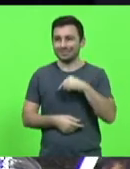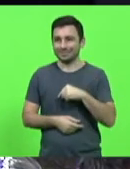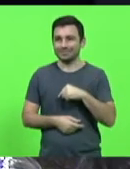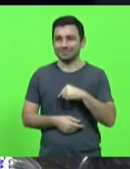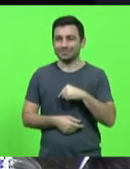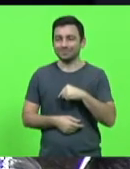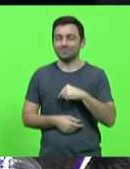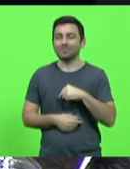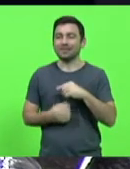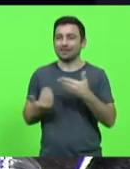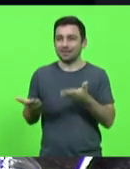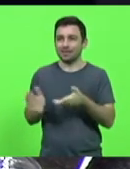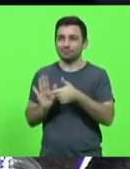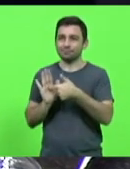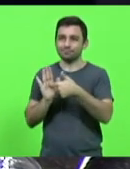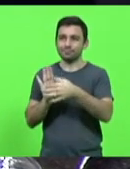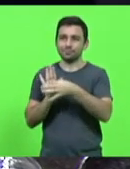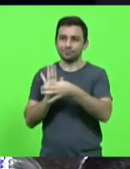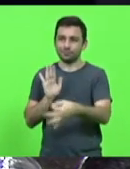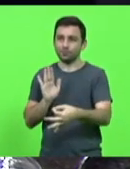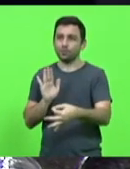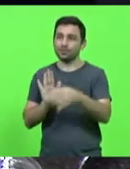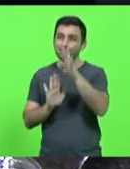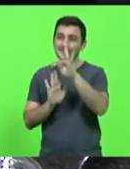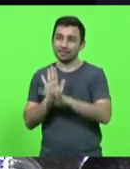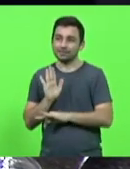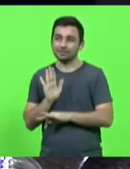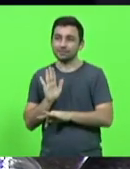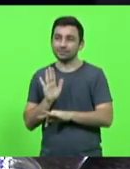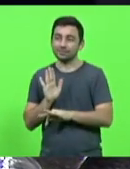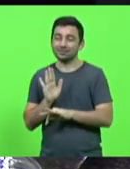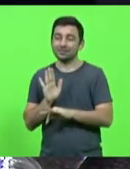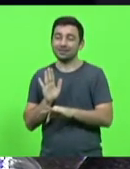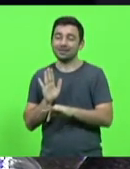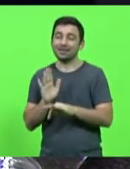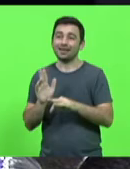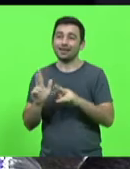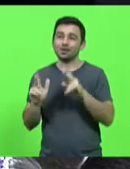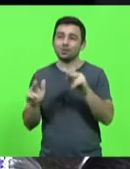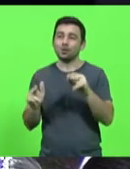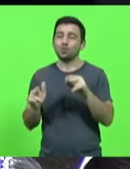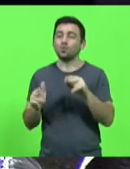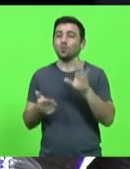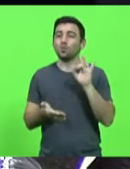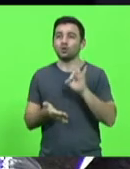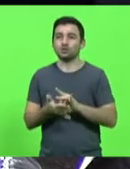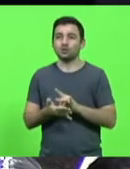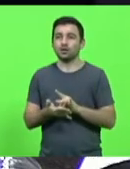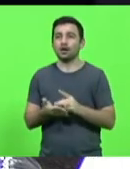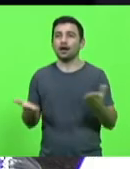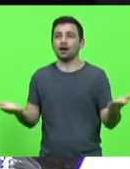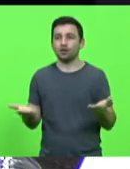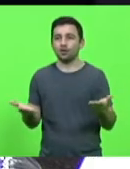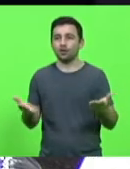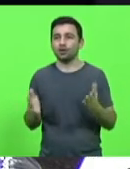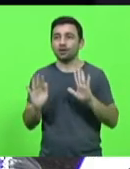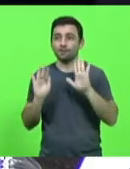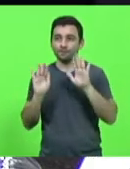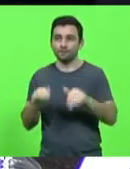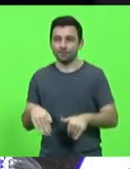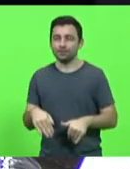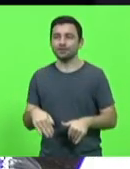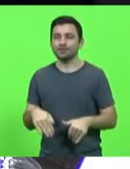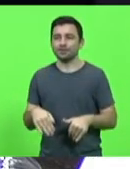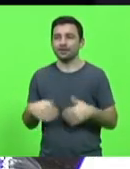parecer aprovando o texto que deu a entender que foi original. Então, temos que, para poder concluir essa votação,